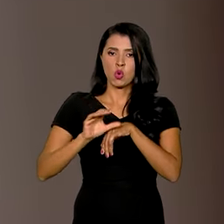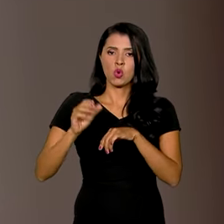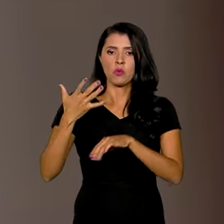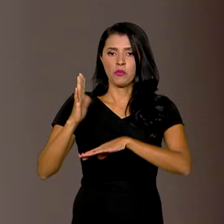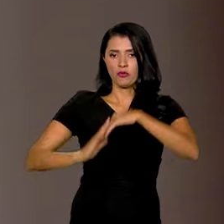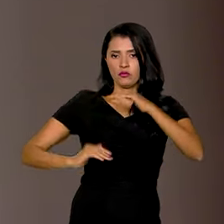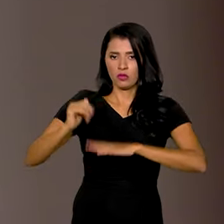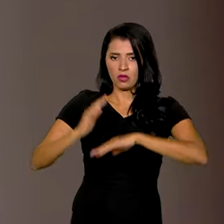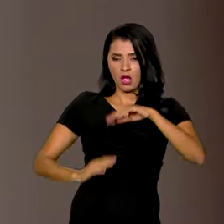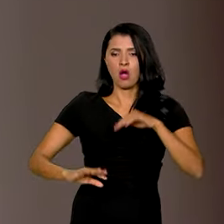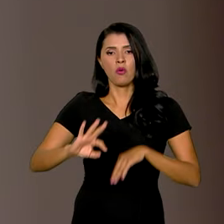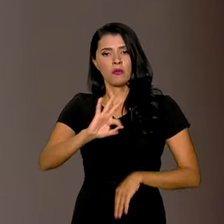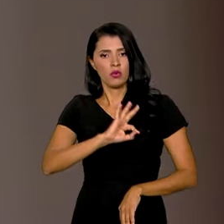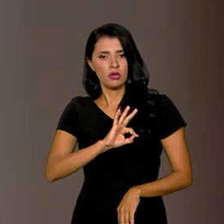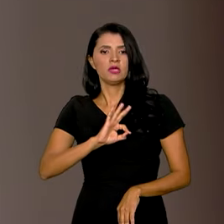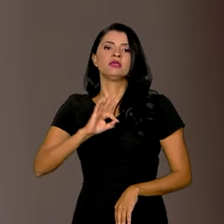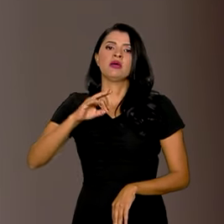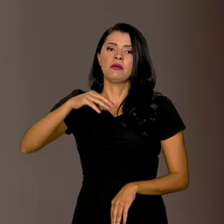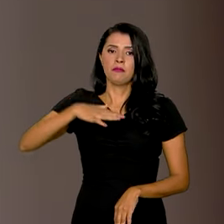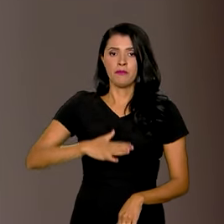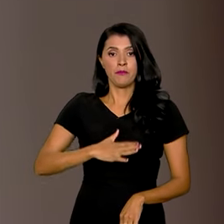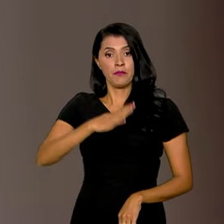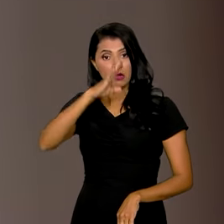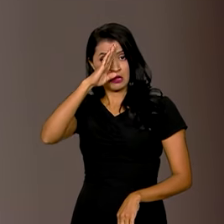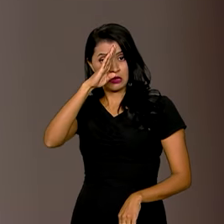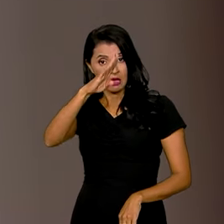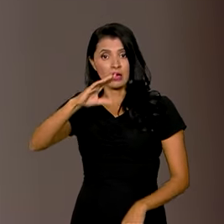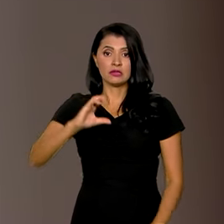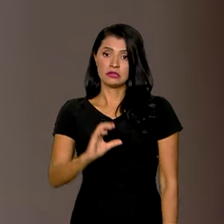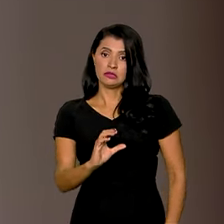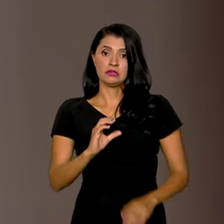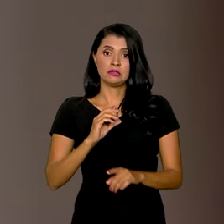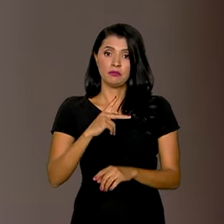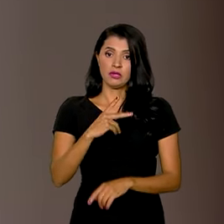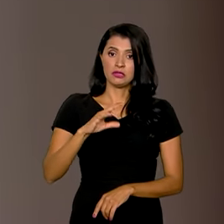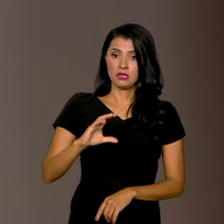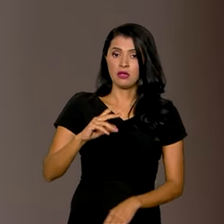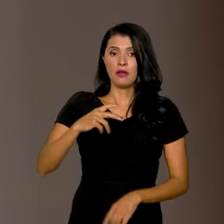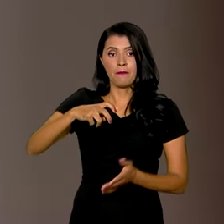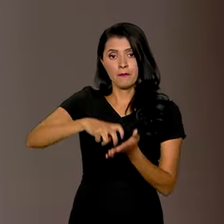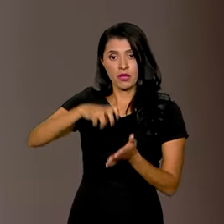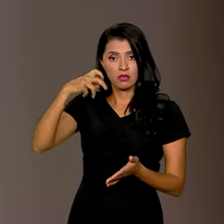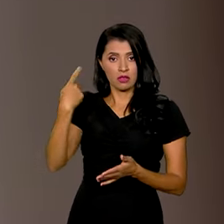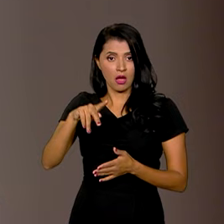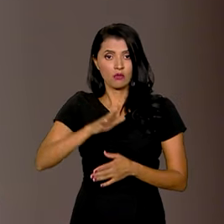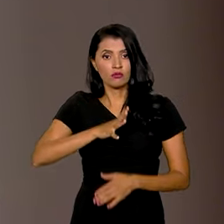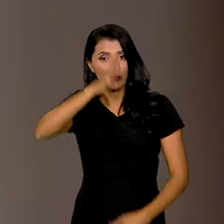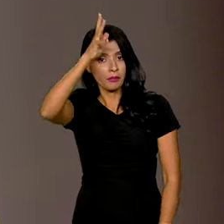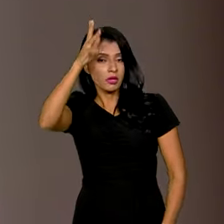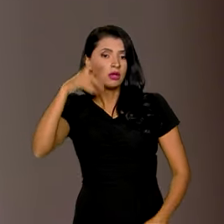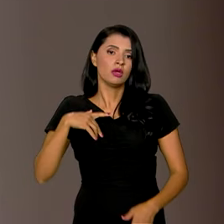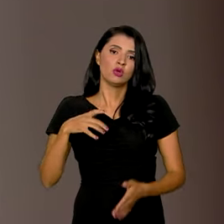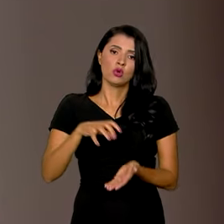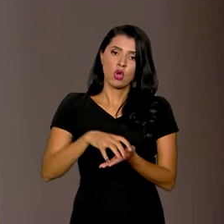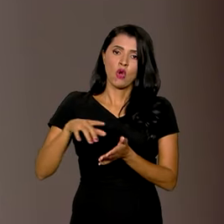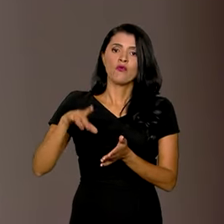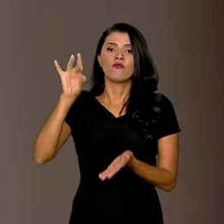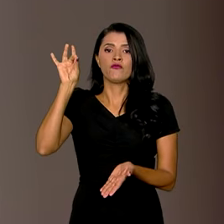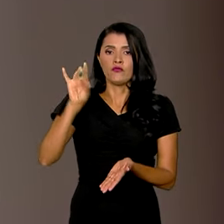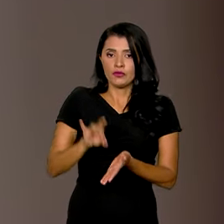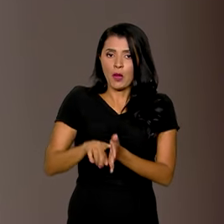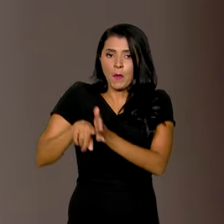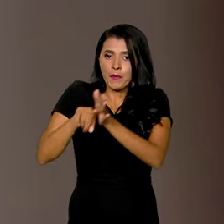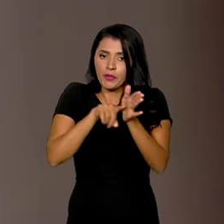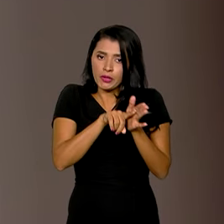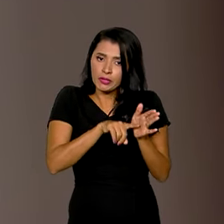polícias militar, civil e penal, do Corpo de Bombeiros Militar, dos órgãos oficiais de perícia criminal e dos guardas